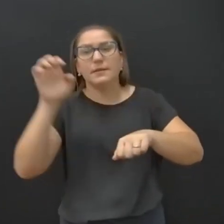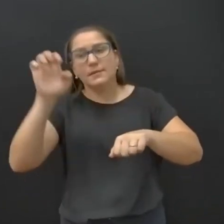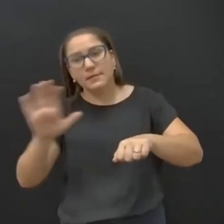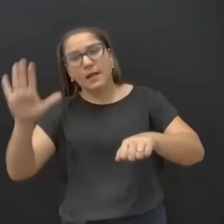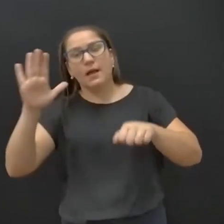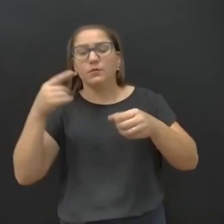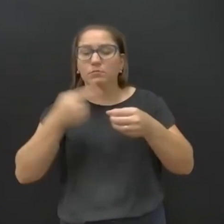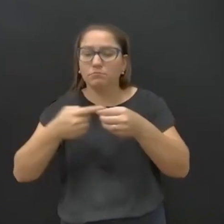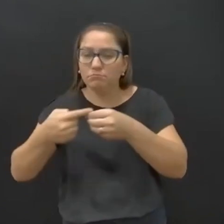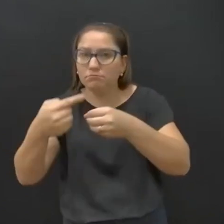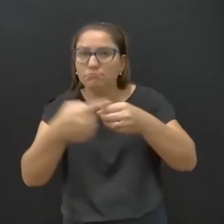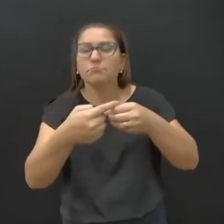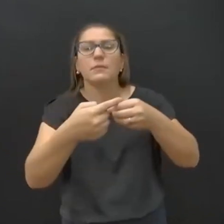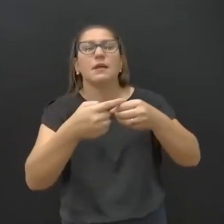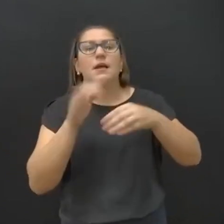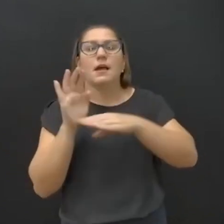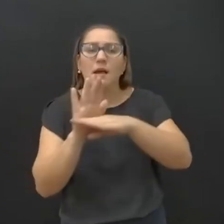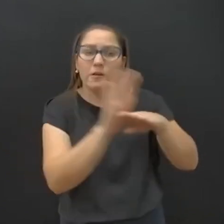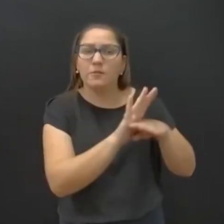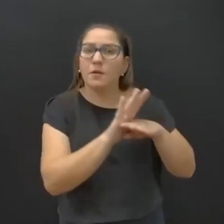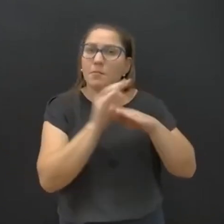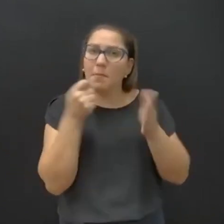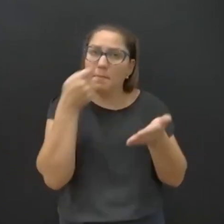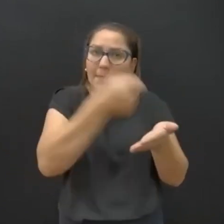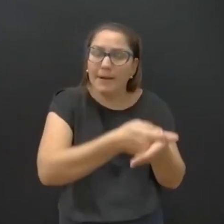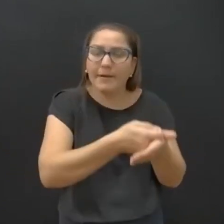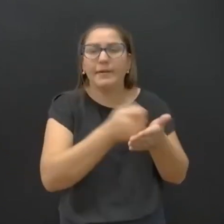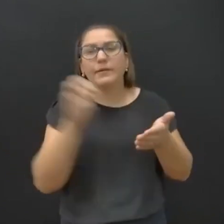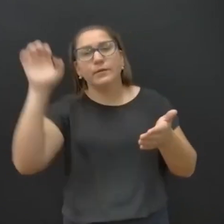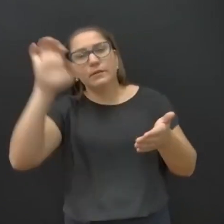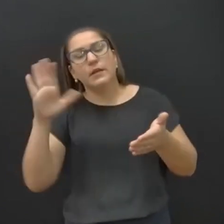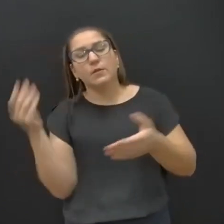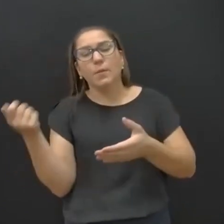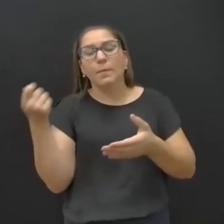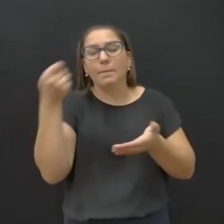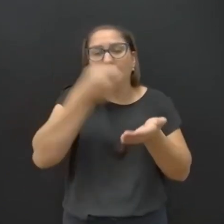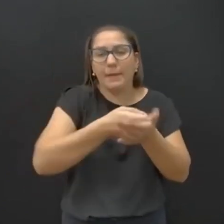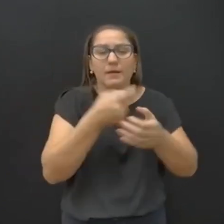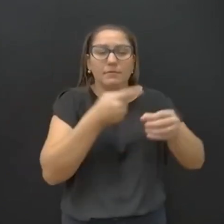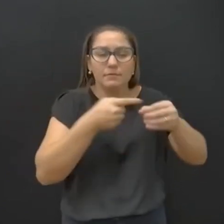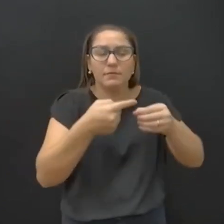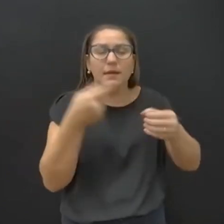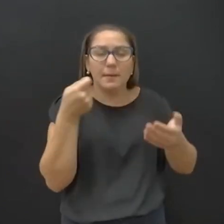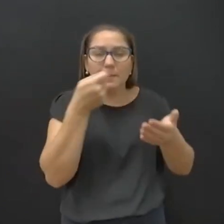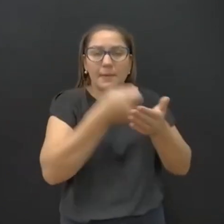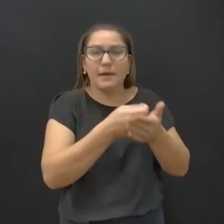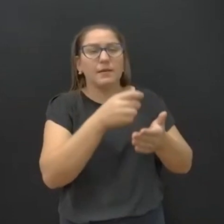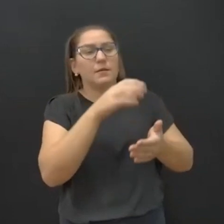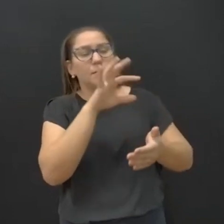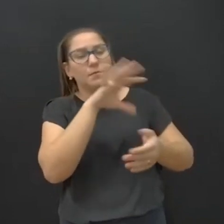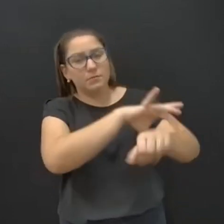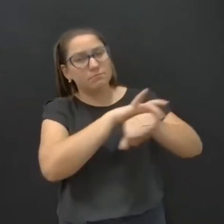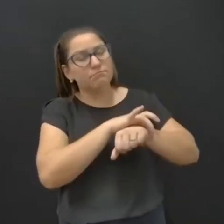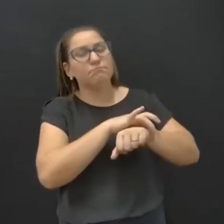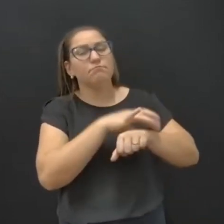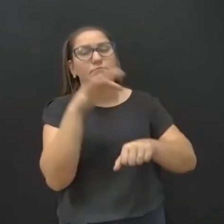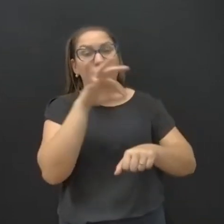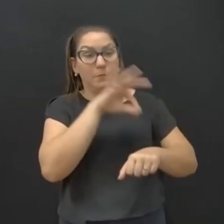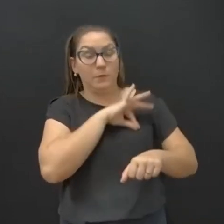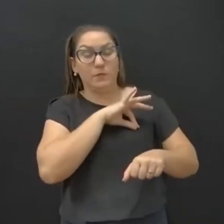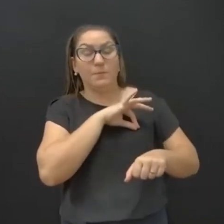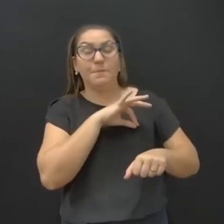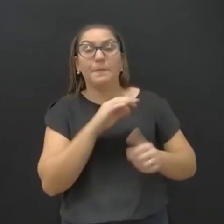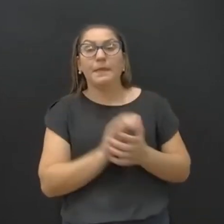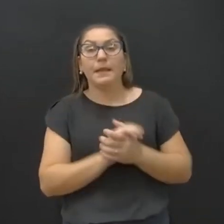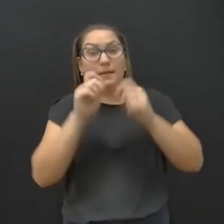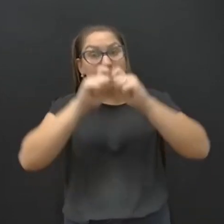e municípios para esse pagamento. Então o município pagaria o Estado, o Estado repassava esse pagamento aos policiais. Mas deixo claro